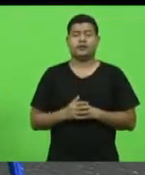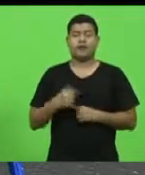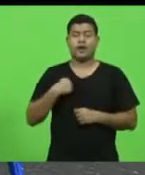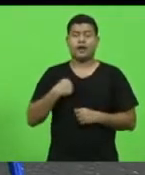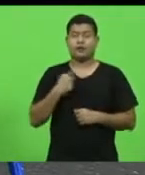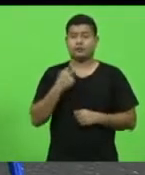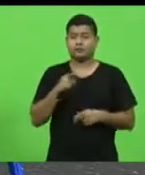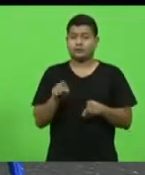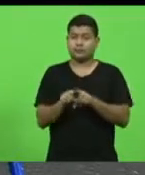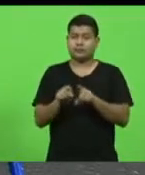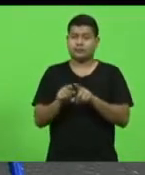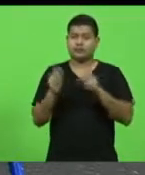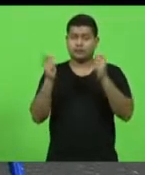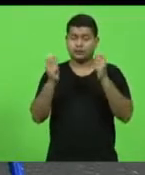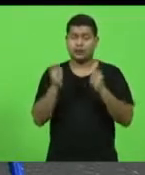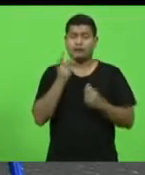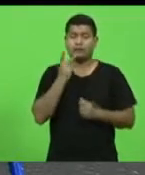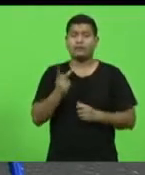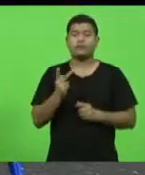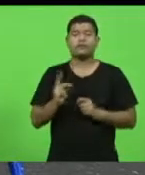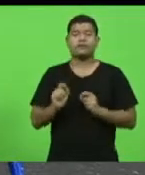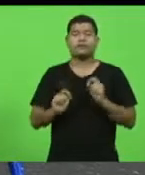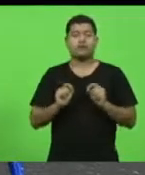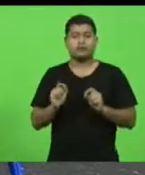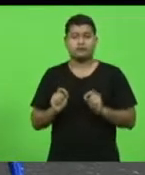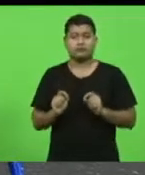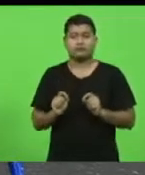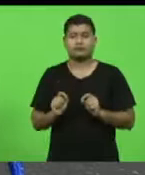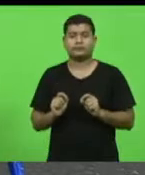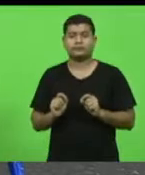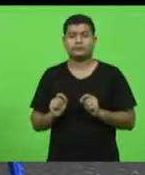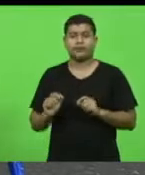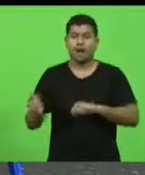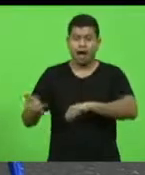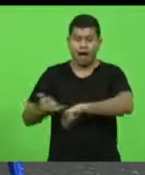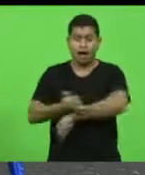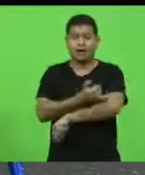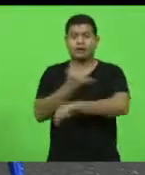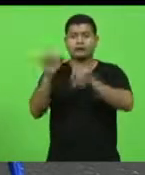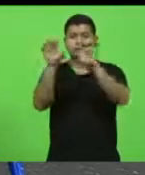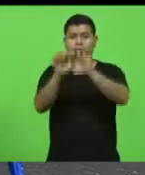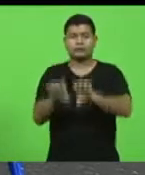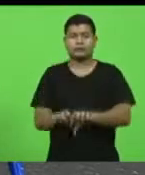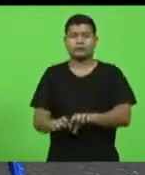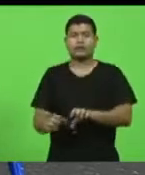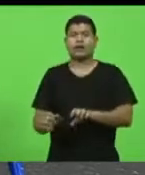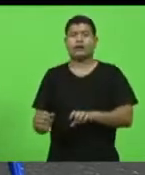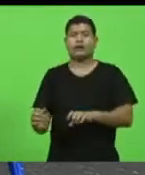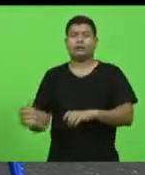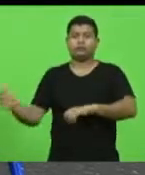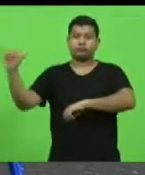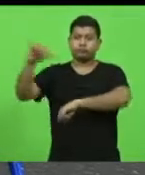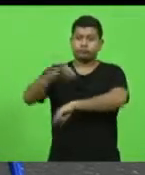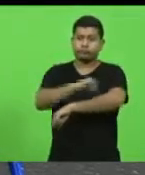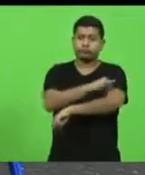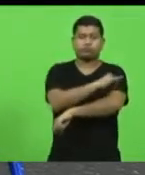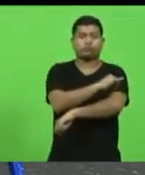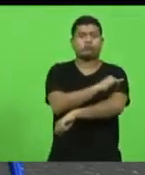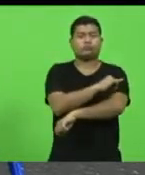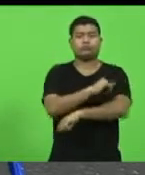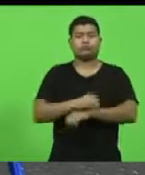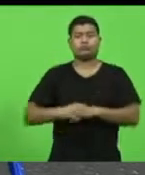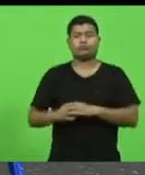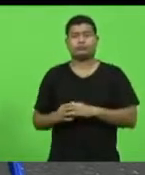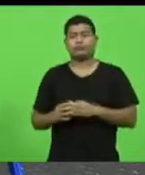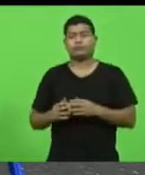da infraestrutura aeroportuária dos